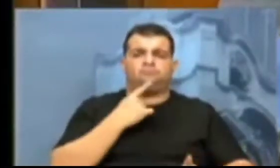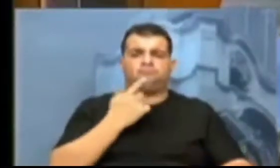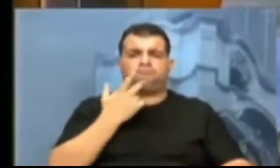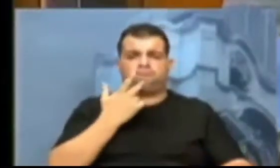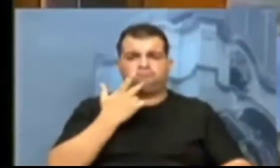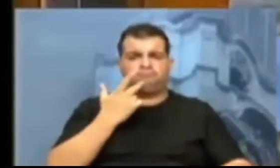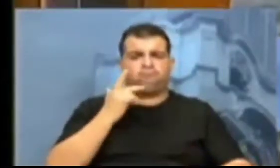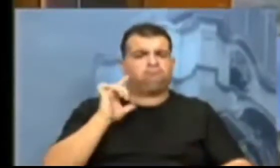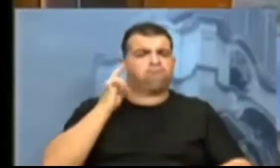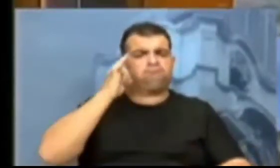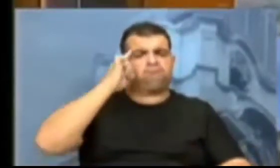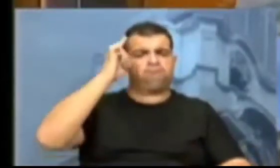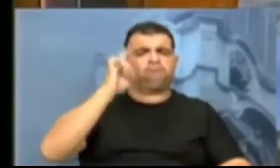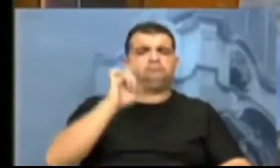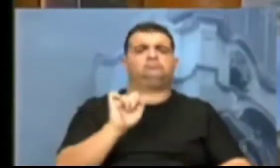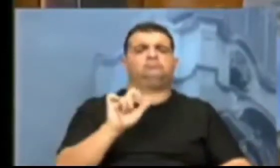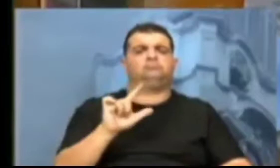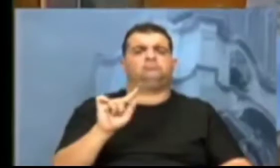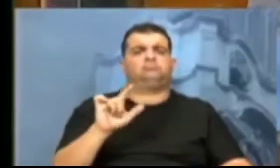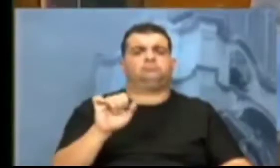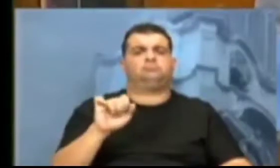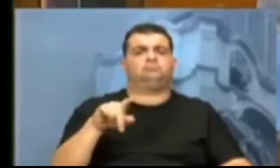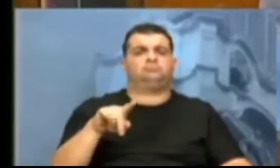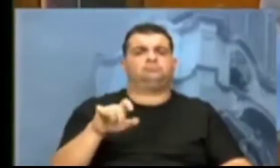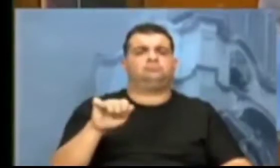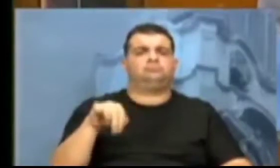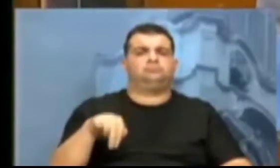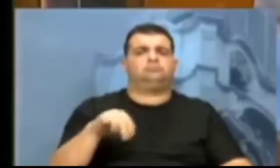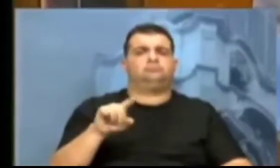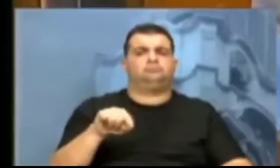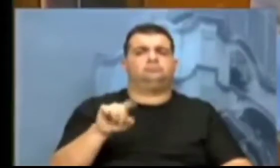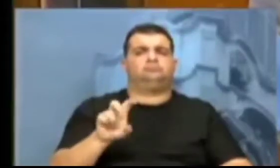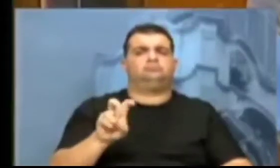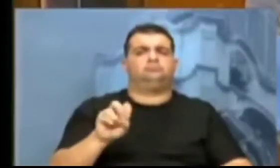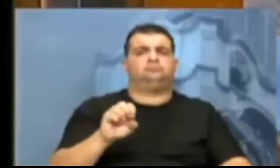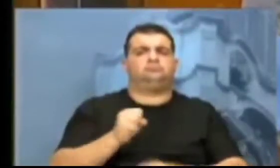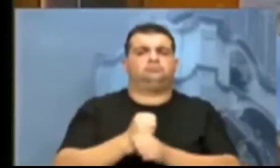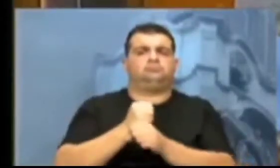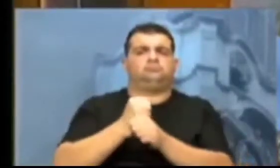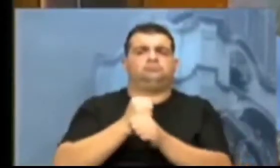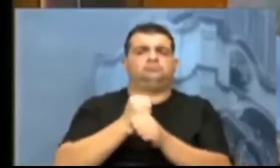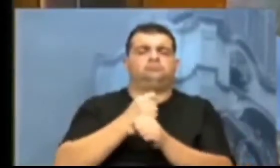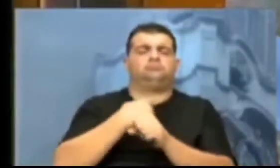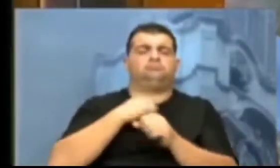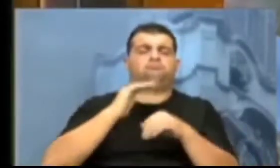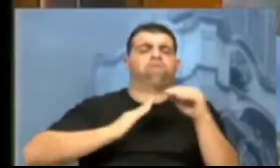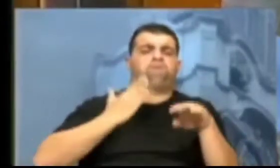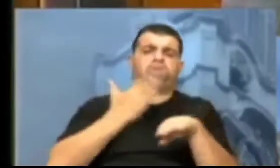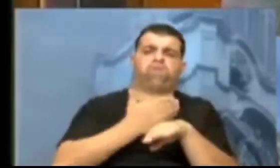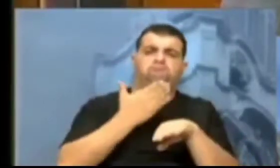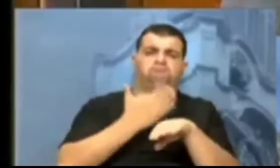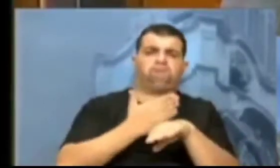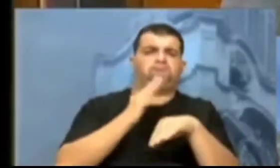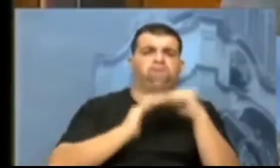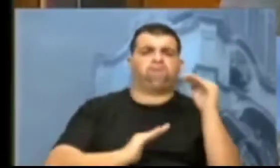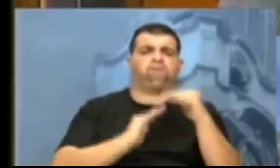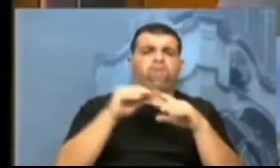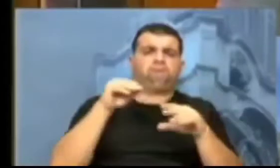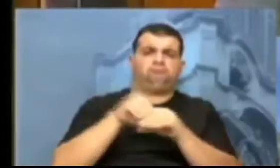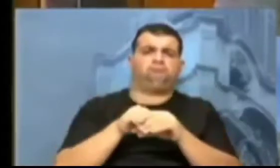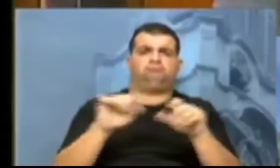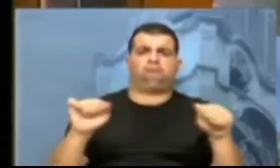homenagem à Agapã nos seus 50 anos. Participei dessa homenagem também na Assembleia